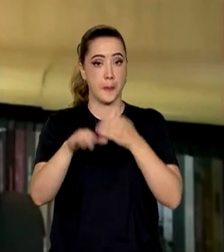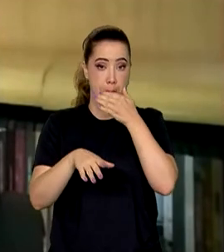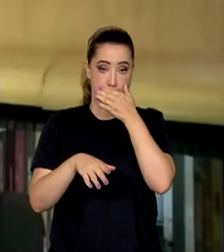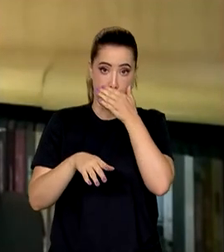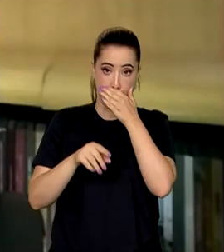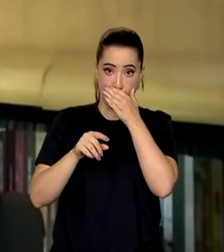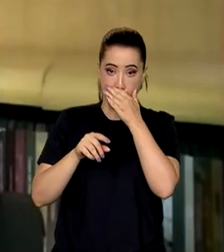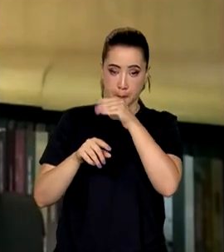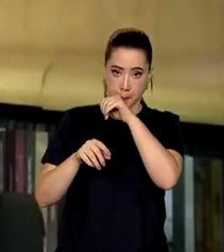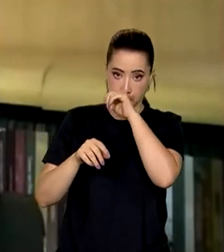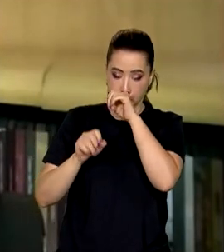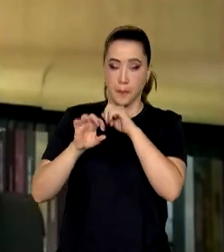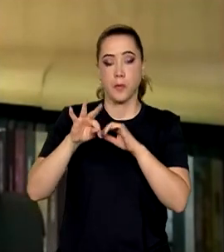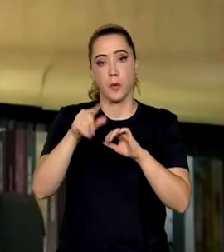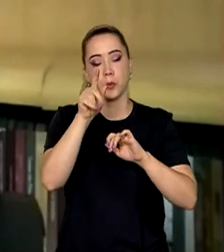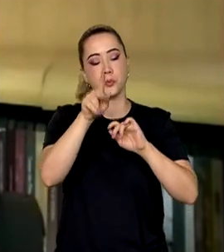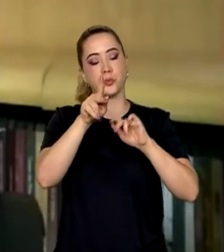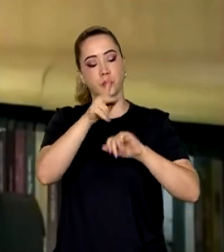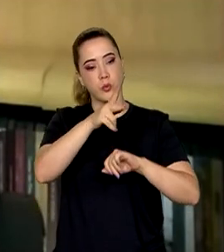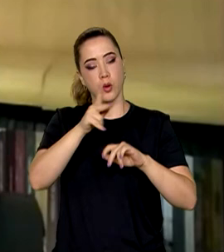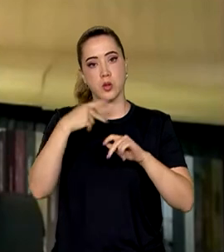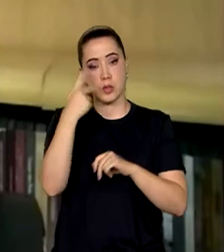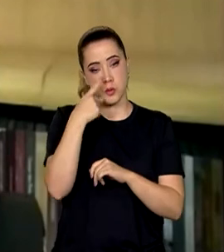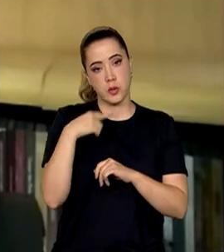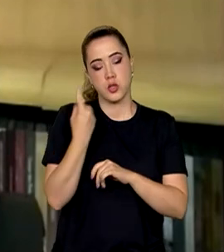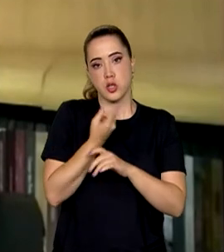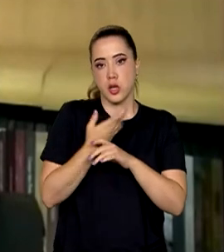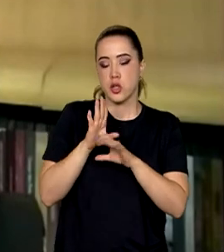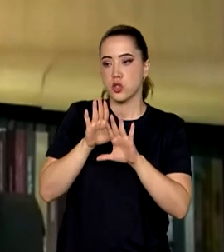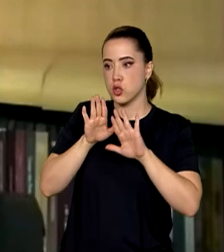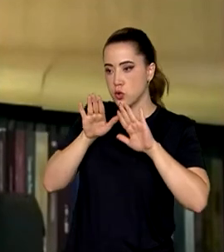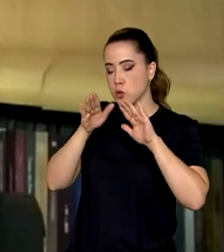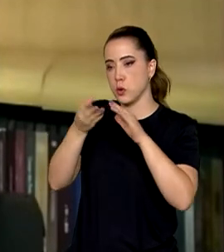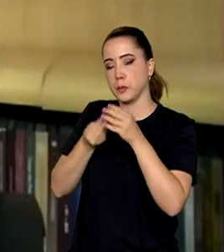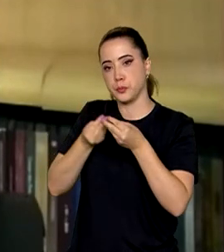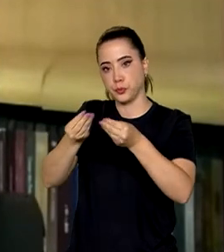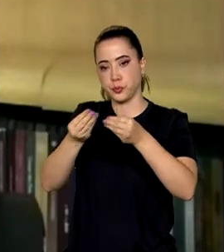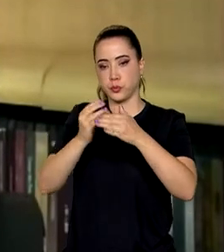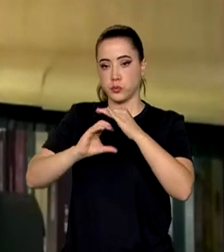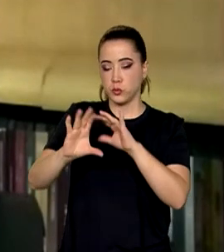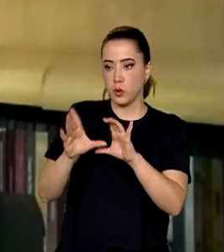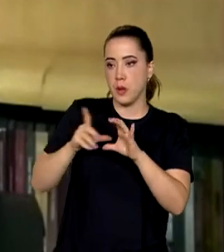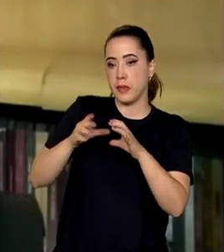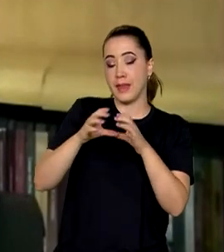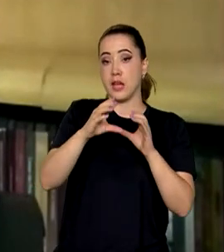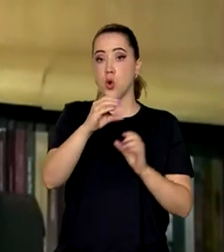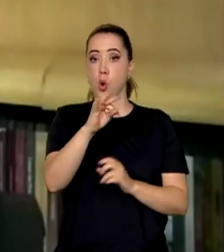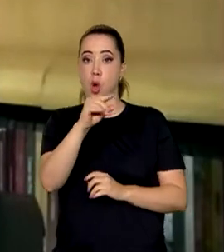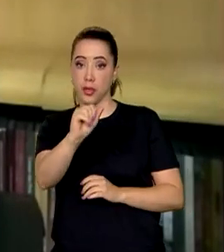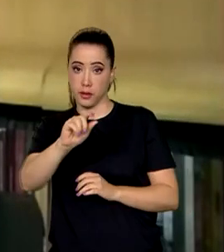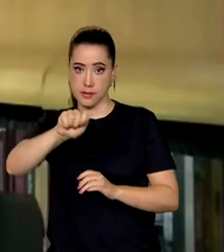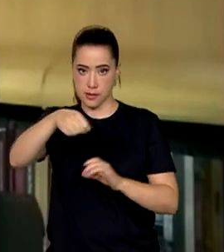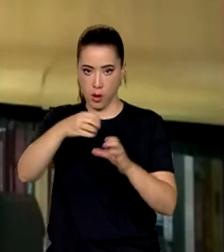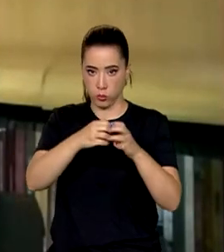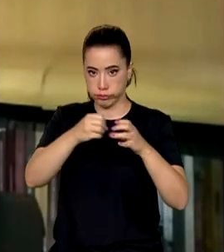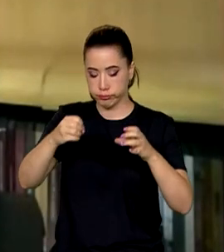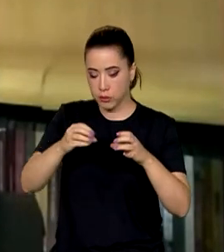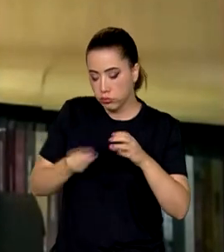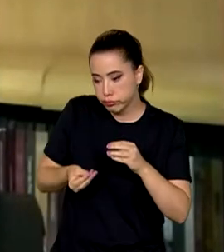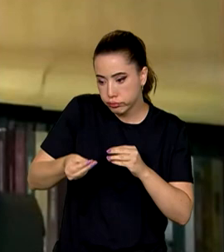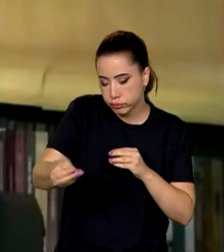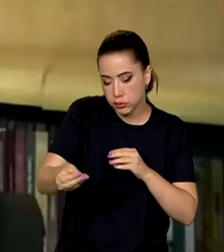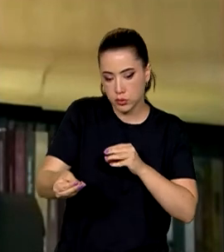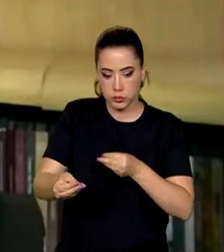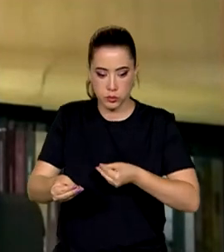as cotas, direcionadas cotas para setores que antes não eram alcançados. É uma maneira de fazer também